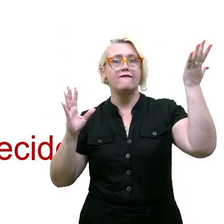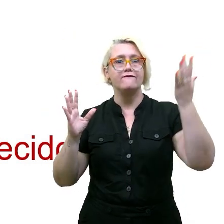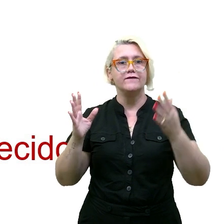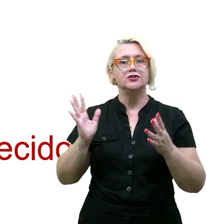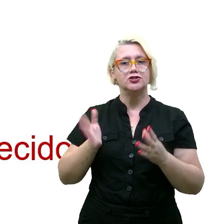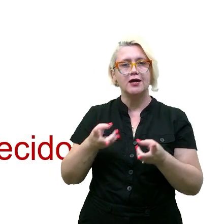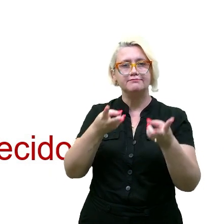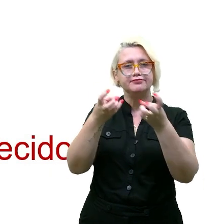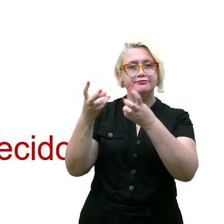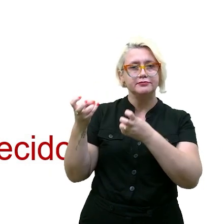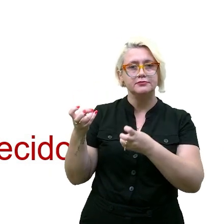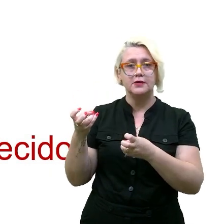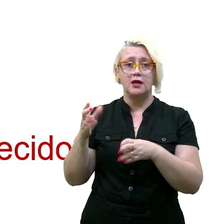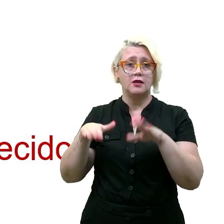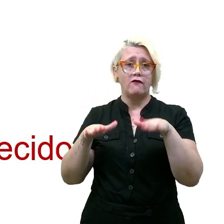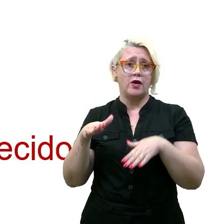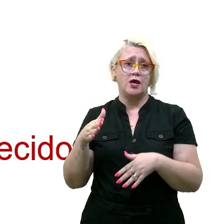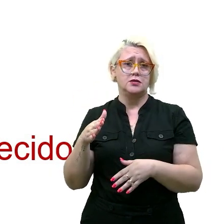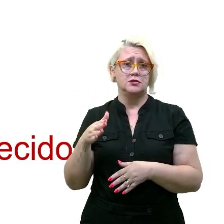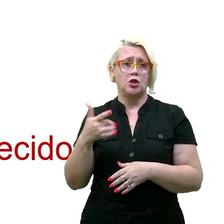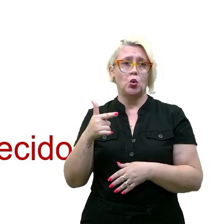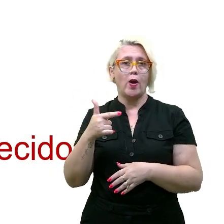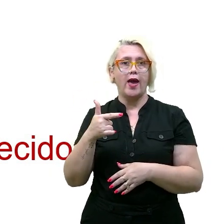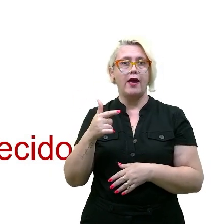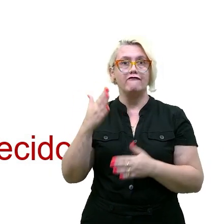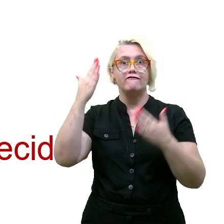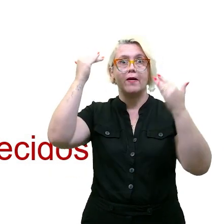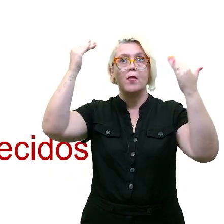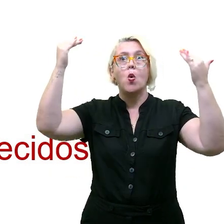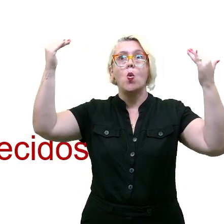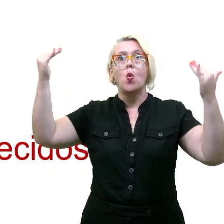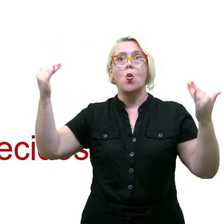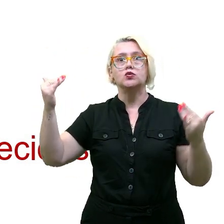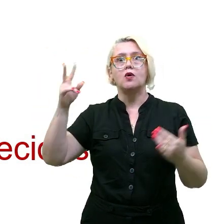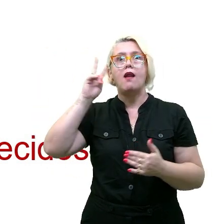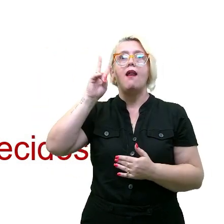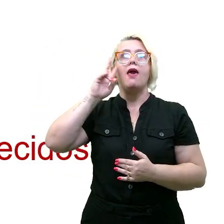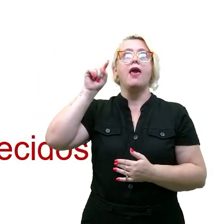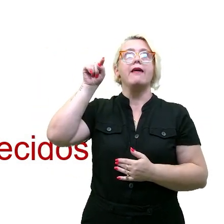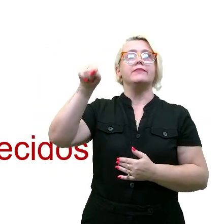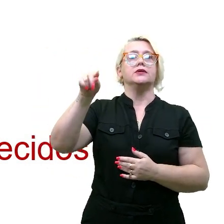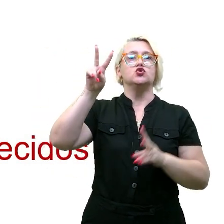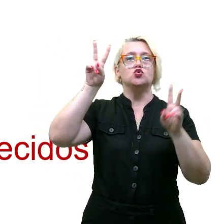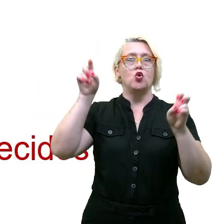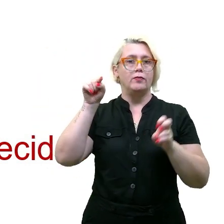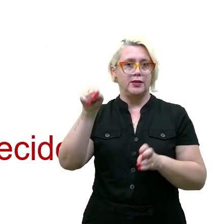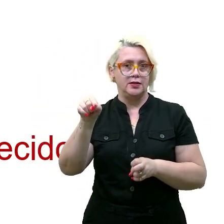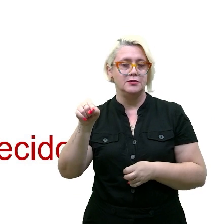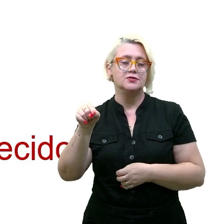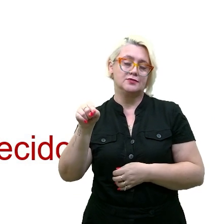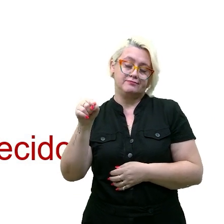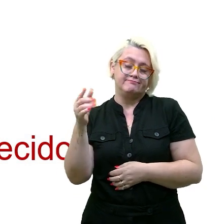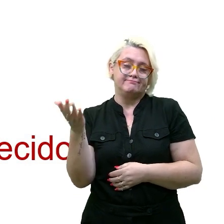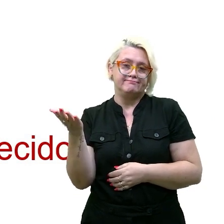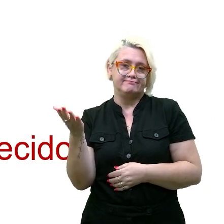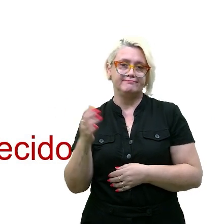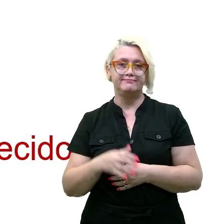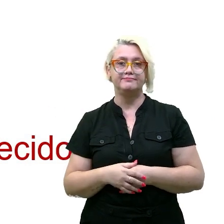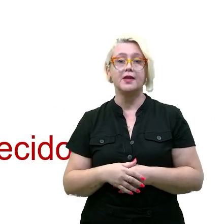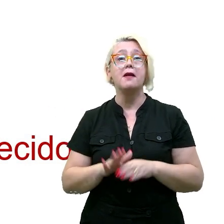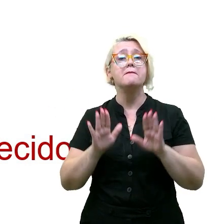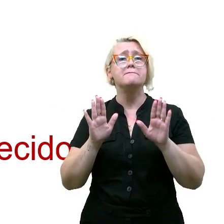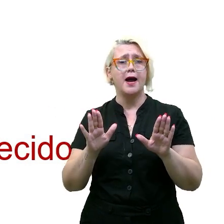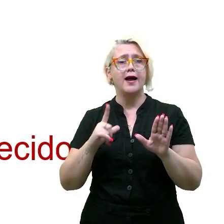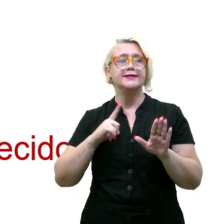Talvez você não tenha um caso famoso que te faça pensar, né? O que seja relacionado a esse